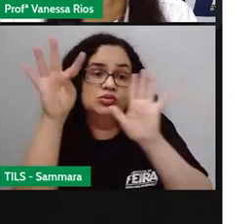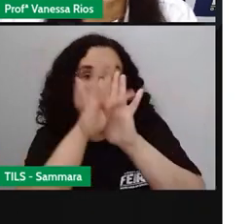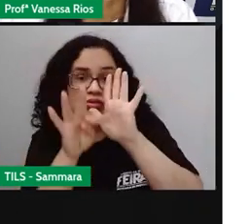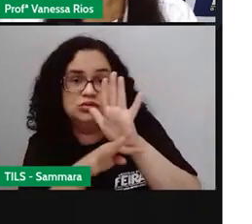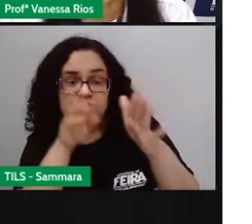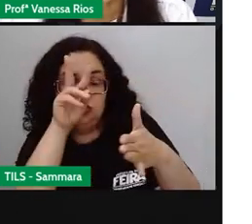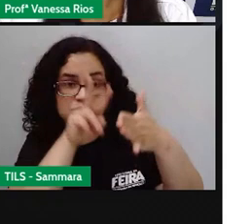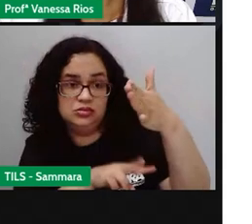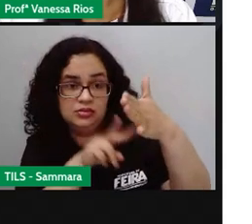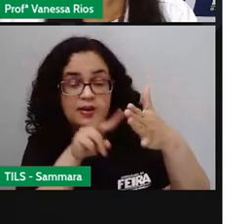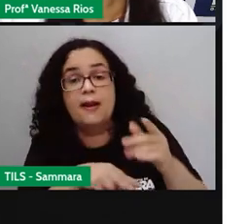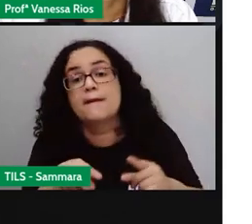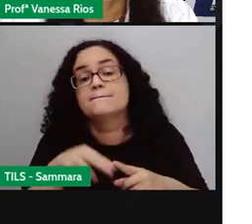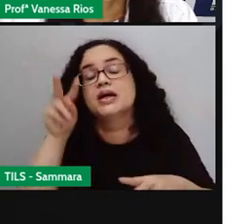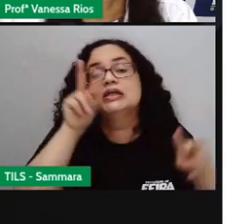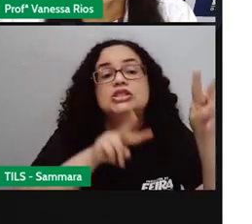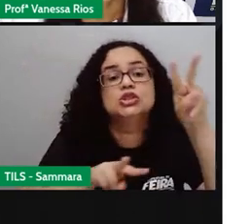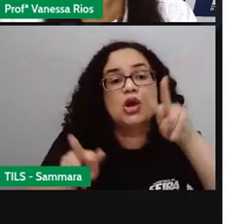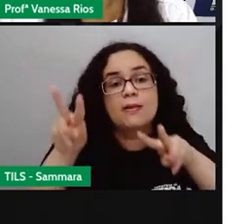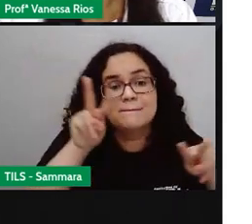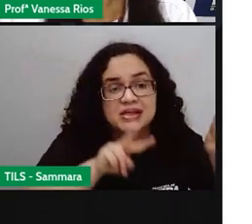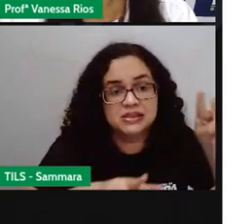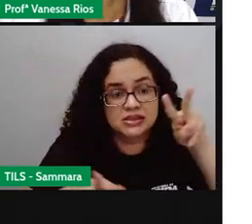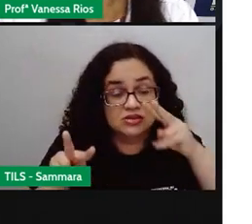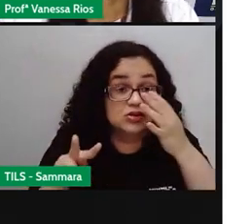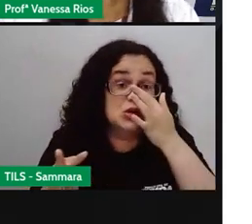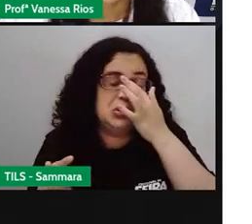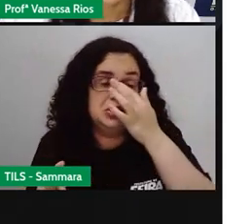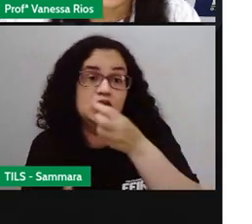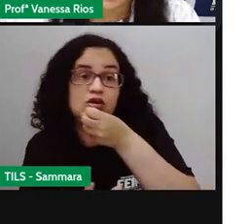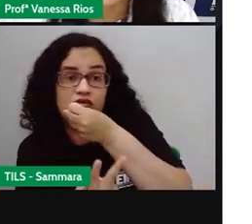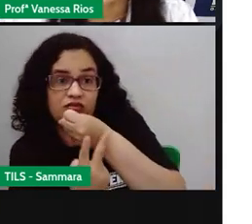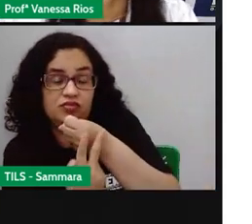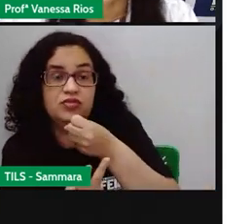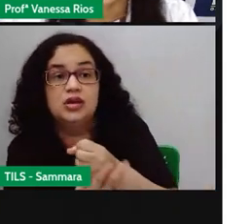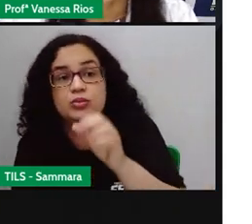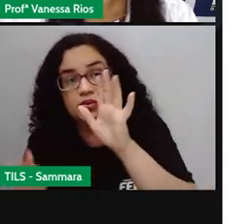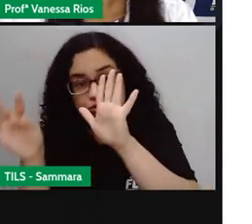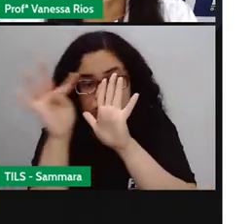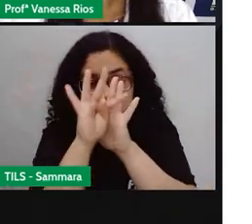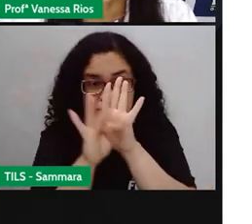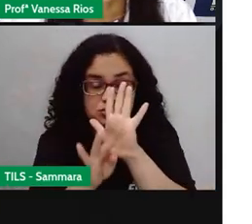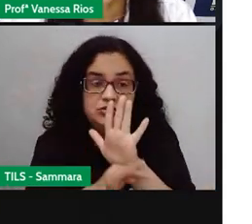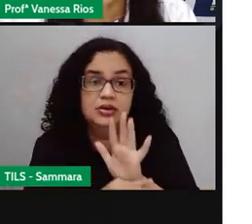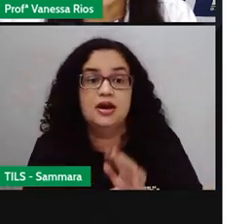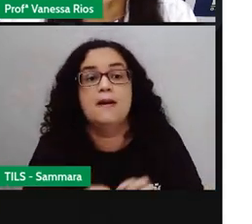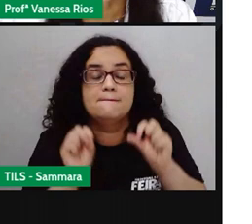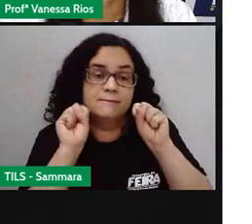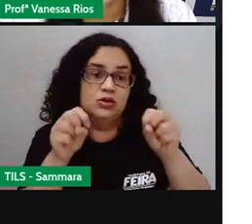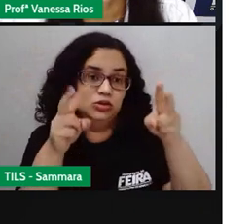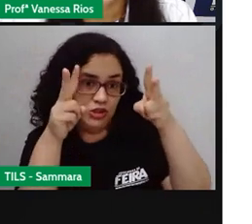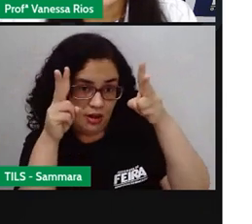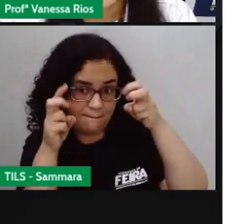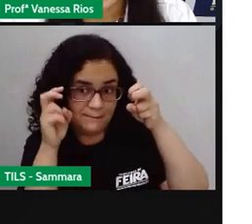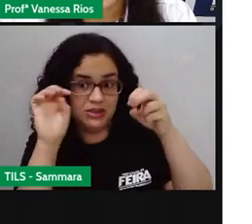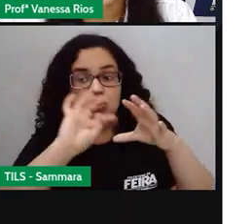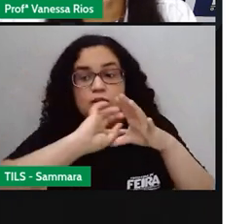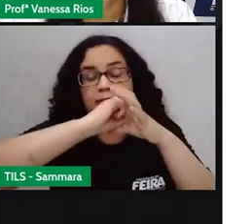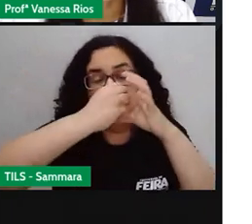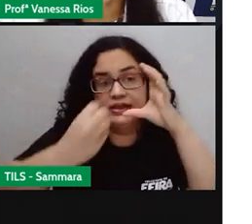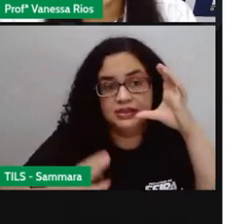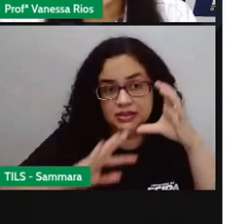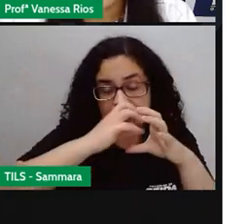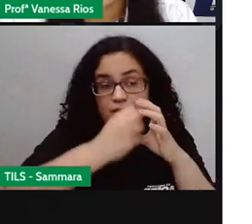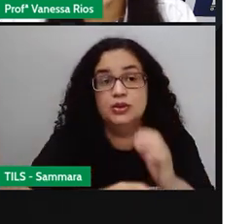lê. Mas aí, observando, né? Os verbos do texto, a gente pode perceber algumas características